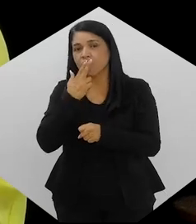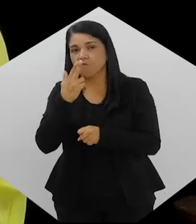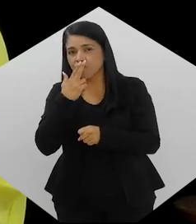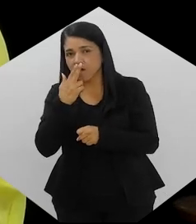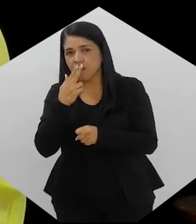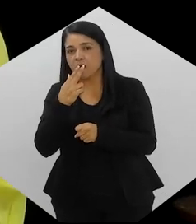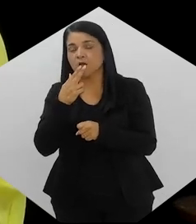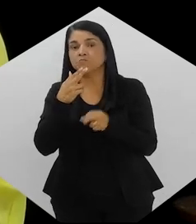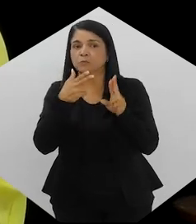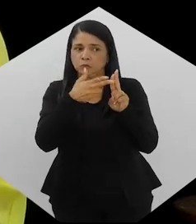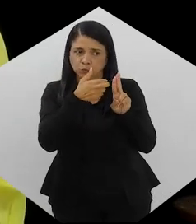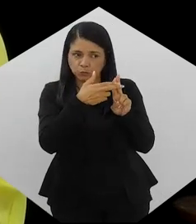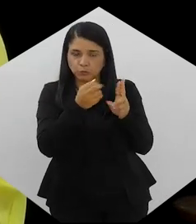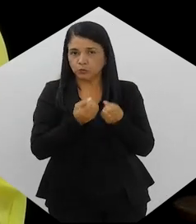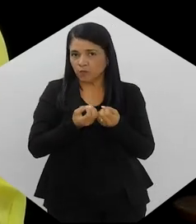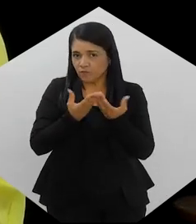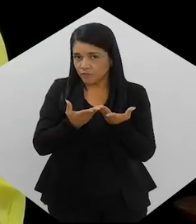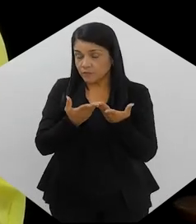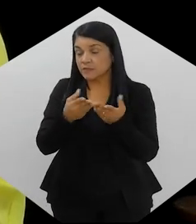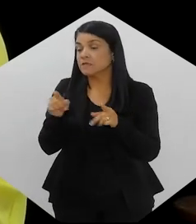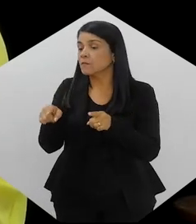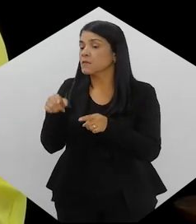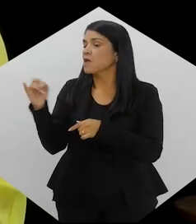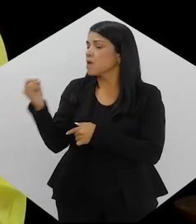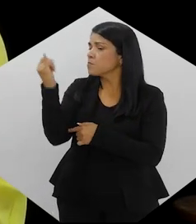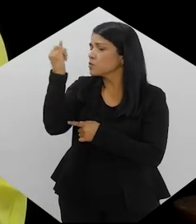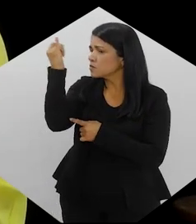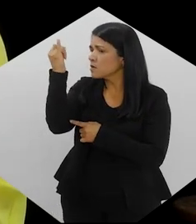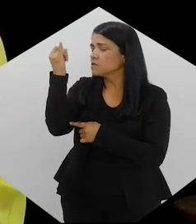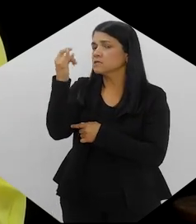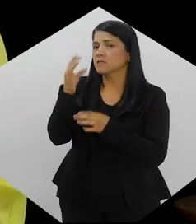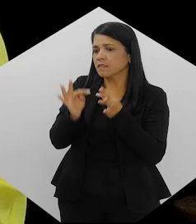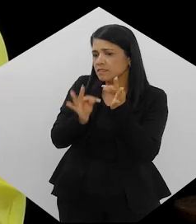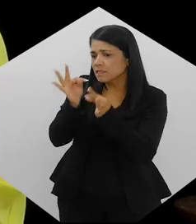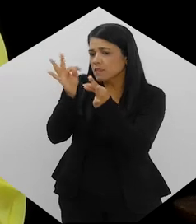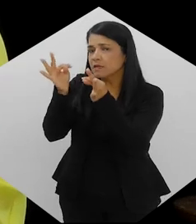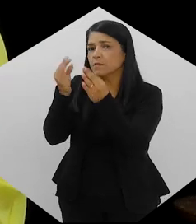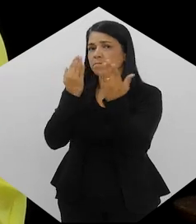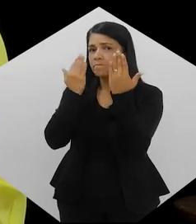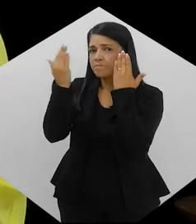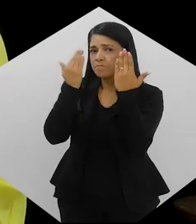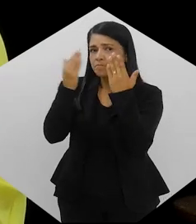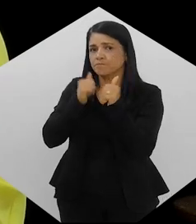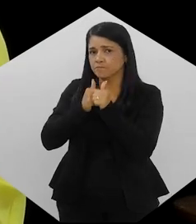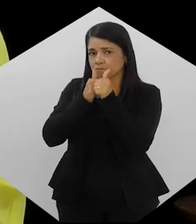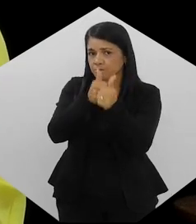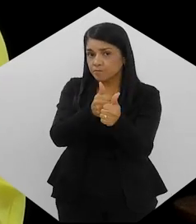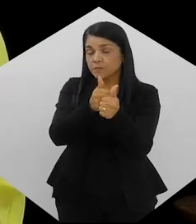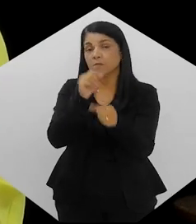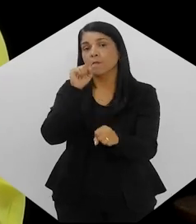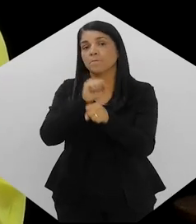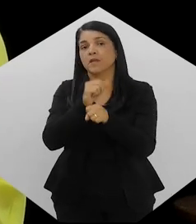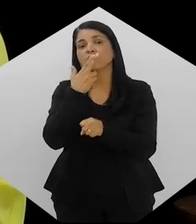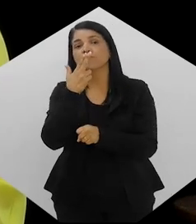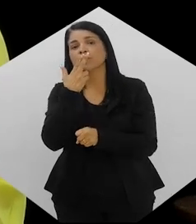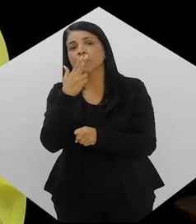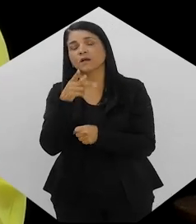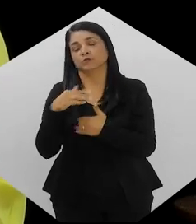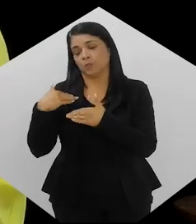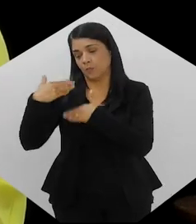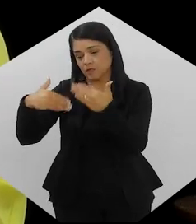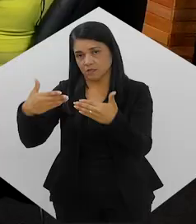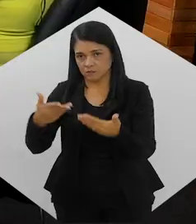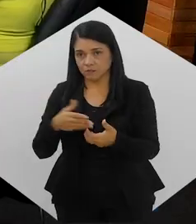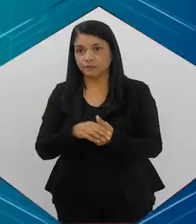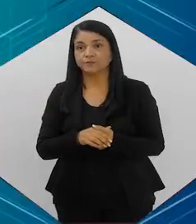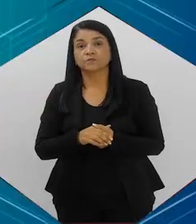que é disponível aí pelo SUS. Qual a importância também da terapia e do acompanhamento psicológico para parar de fumar, né? nesse